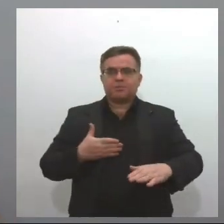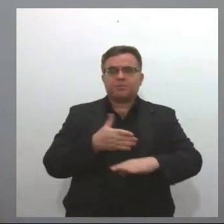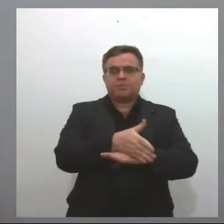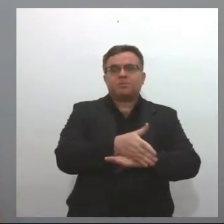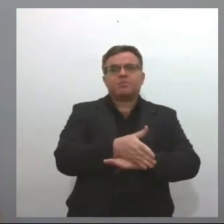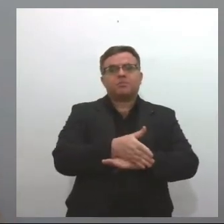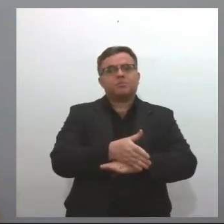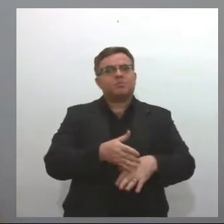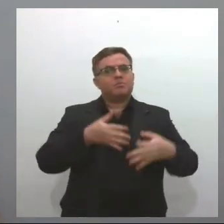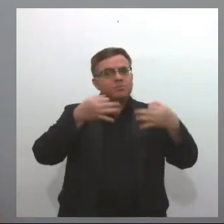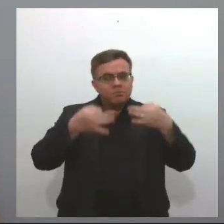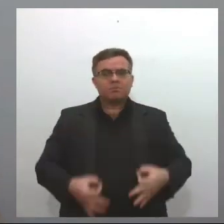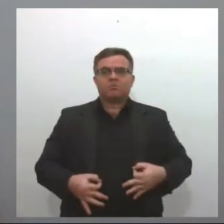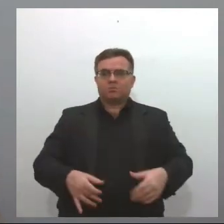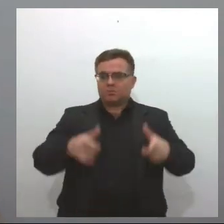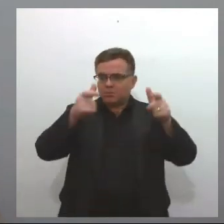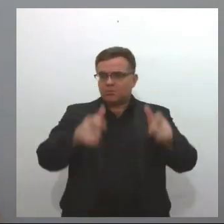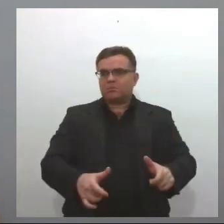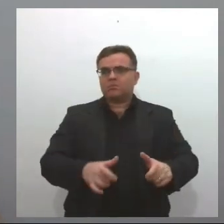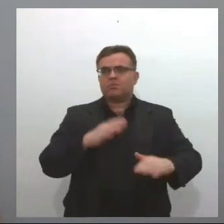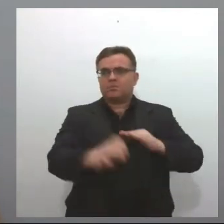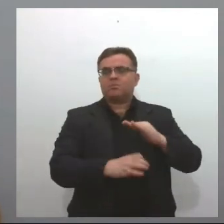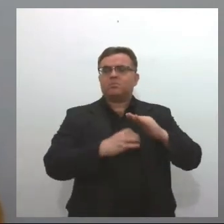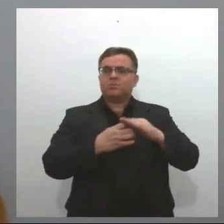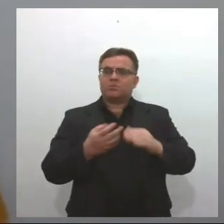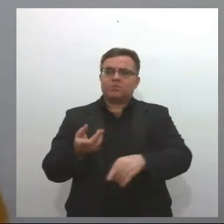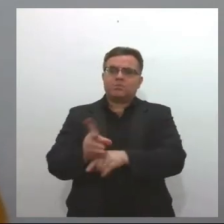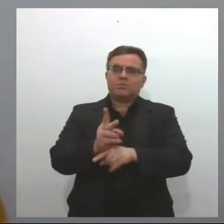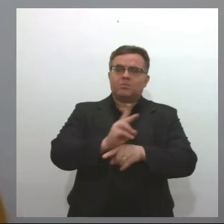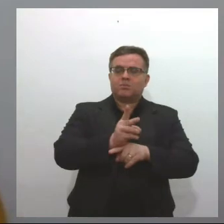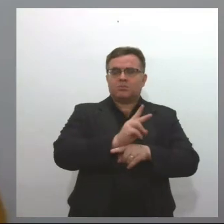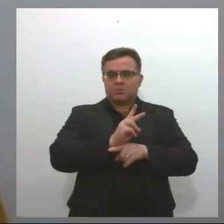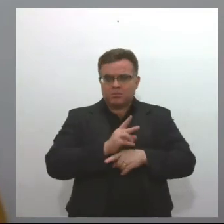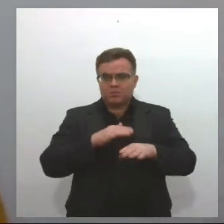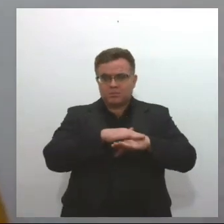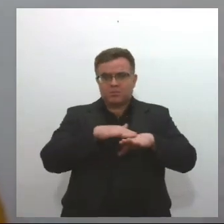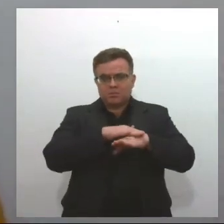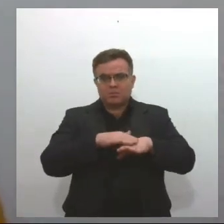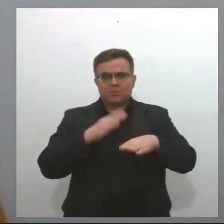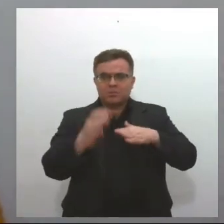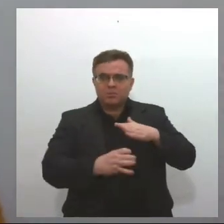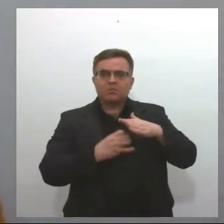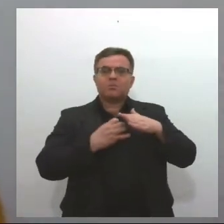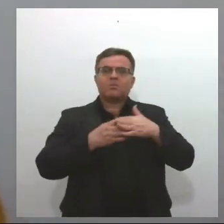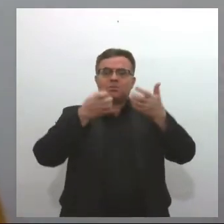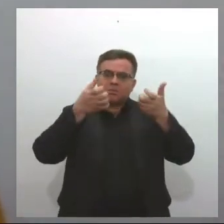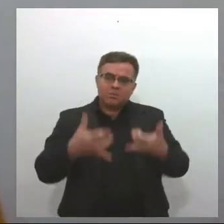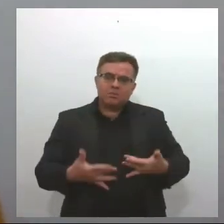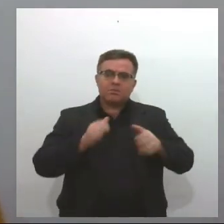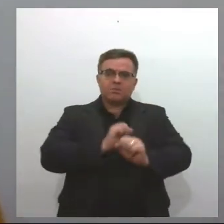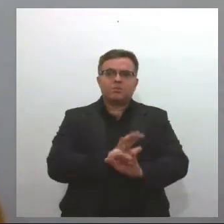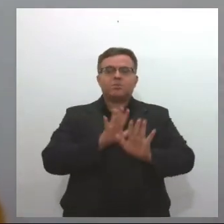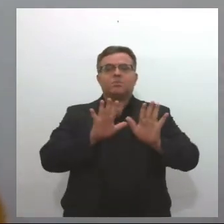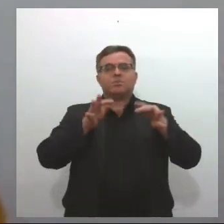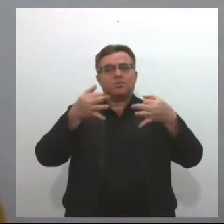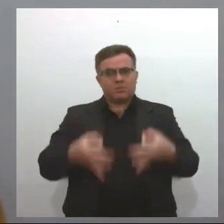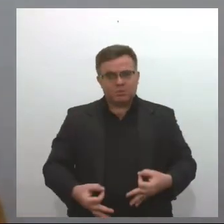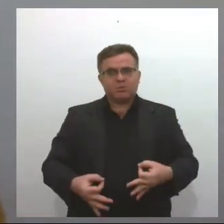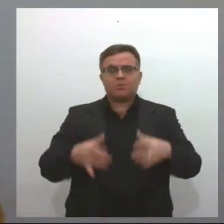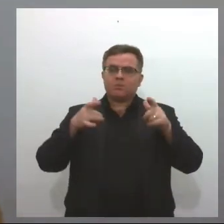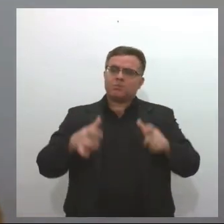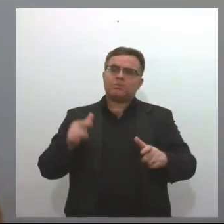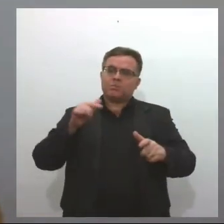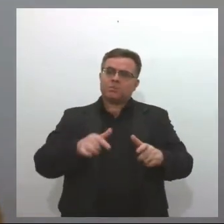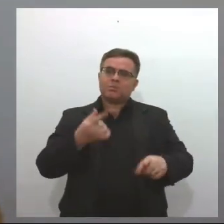na empresa, no momento de uma fiscalização, conversando com o empresário, explicando o que está acontecendo no local e